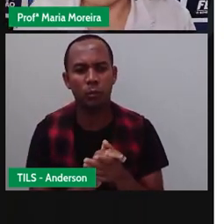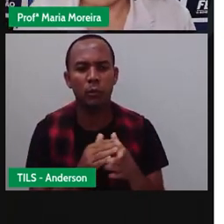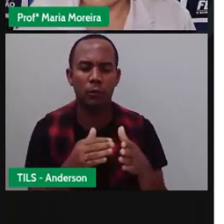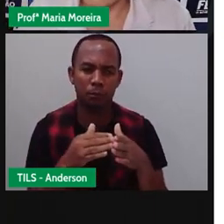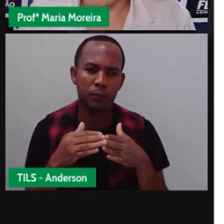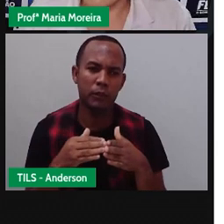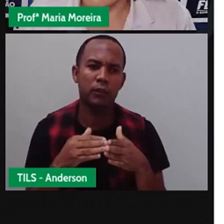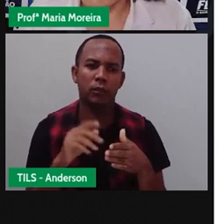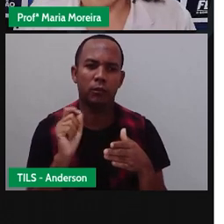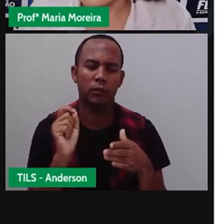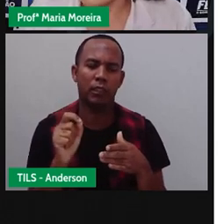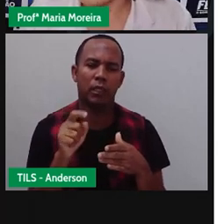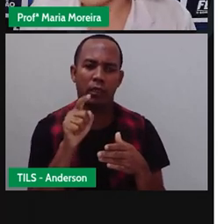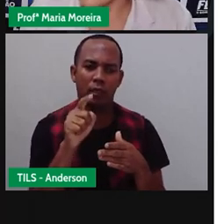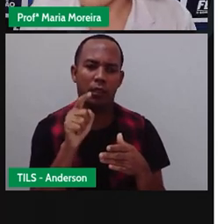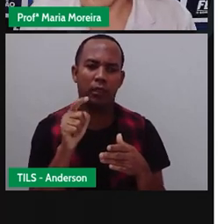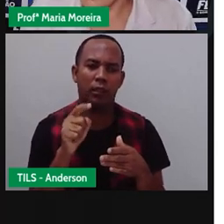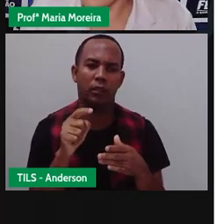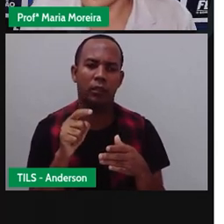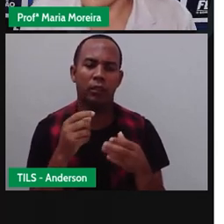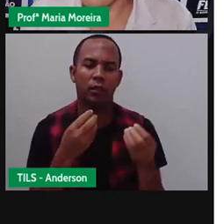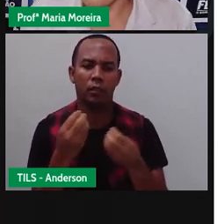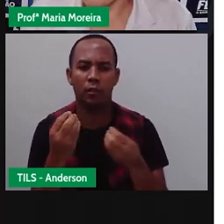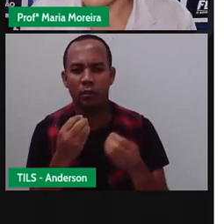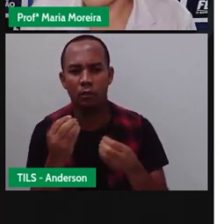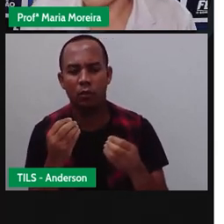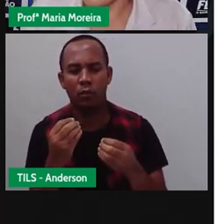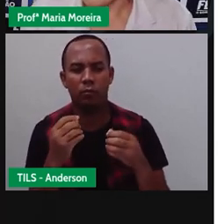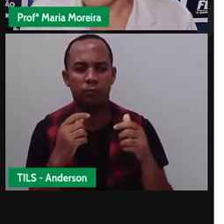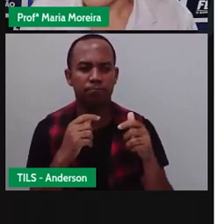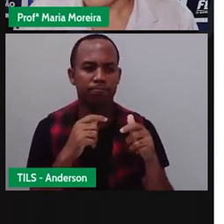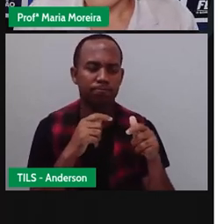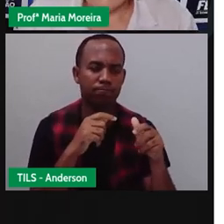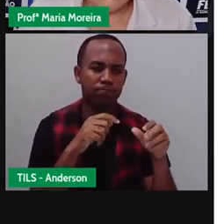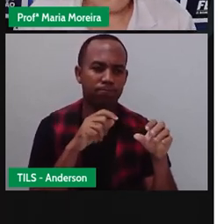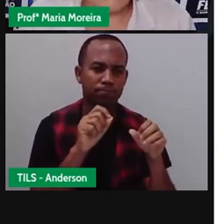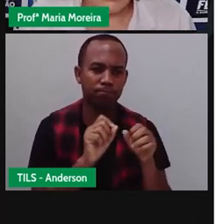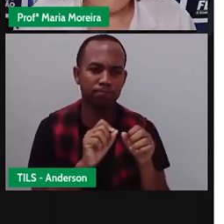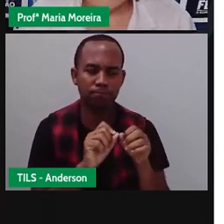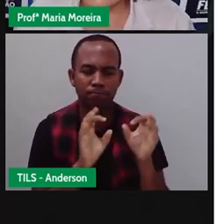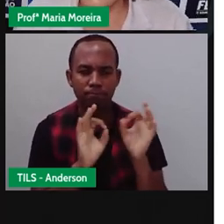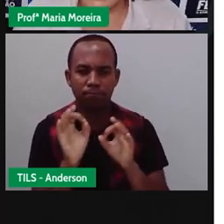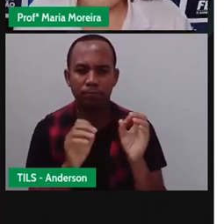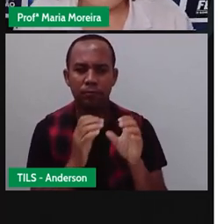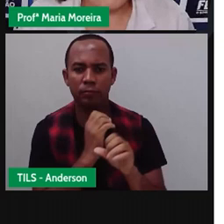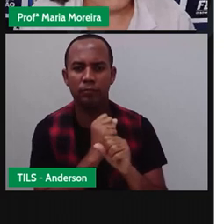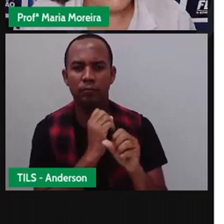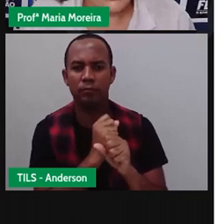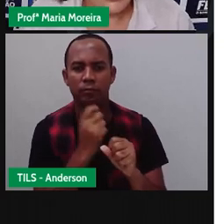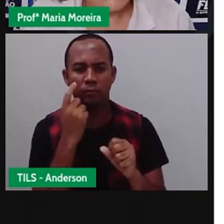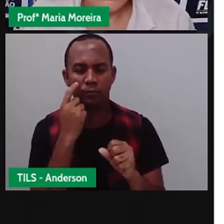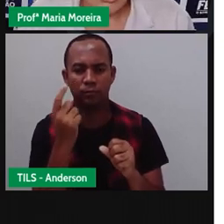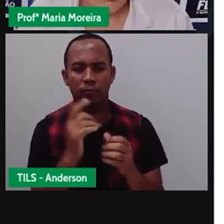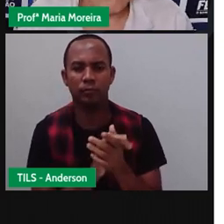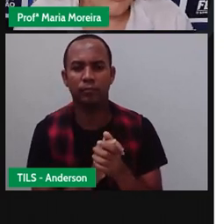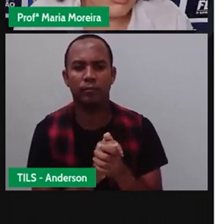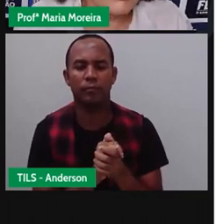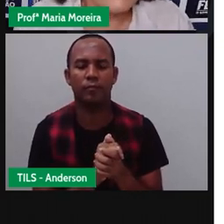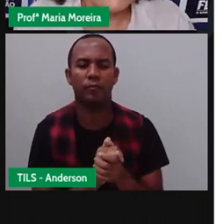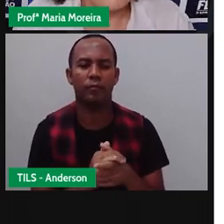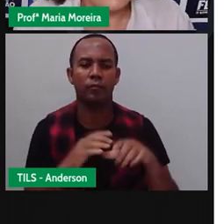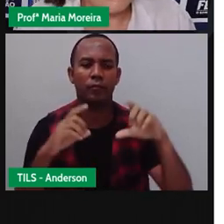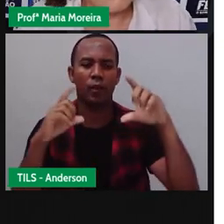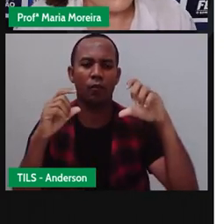pedir que ele tente resolver. Olha que atividade bacana que a gente pode fazer agora. Escrever, mandar aí para o meu coleguinha, tirar uma